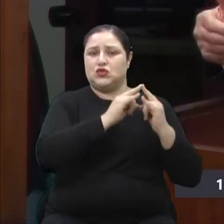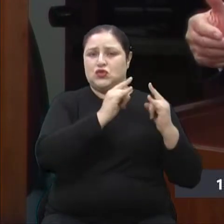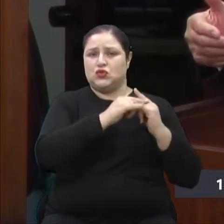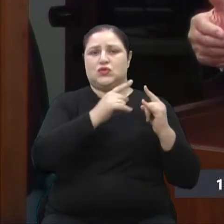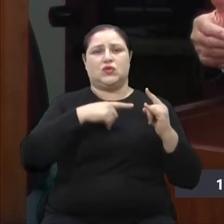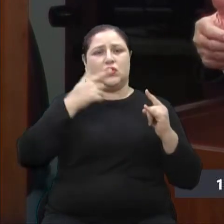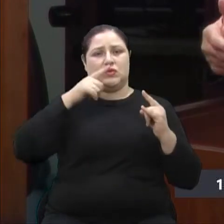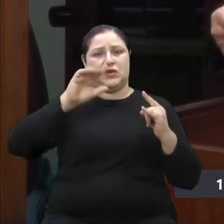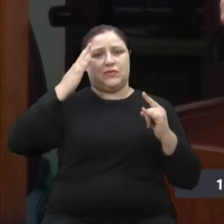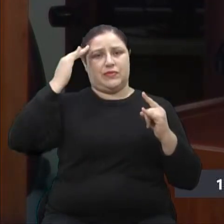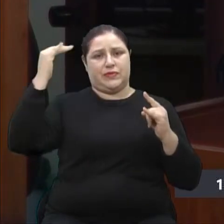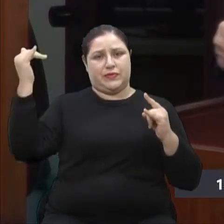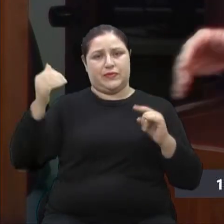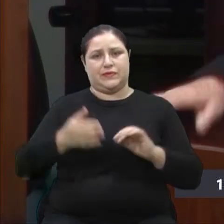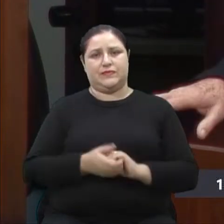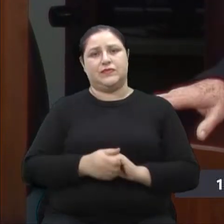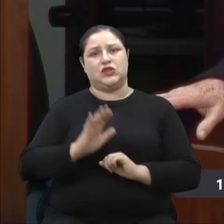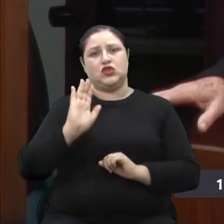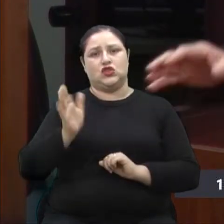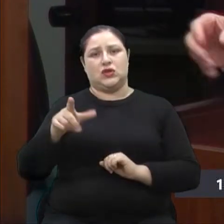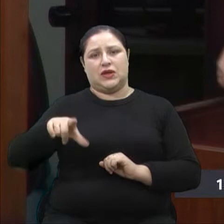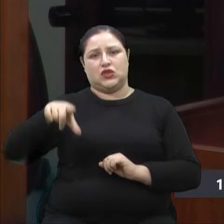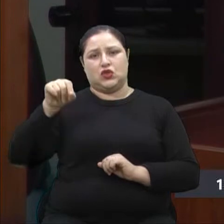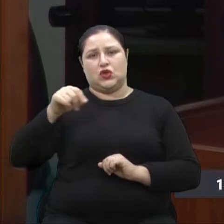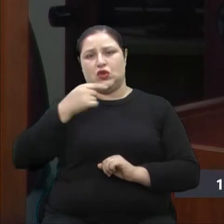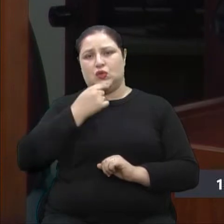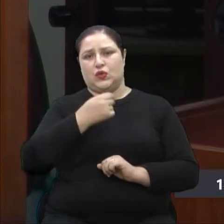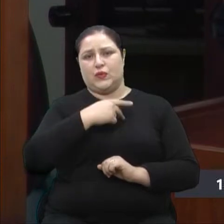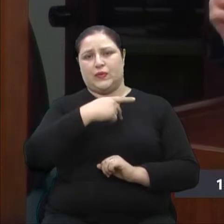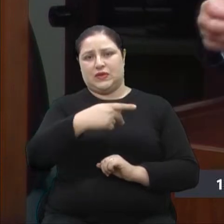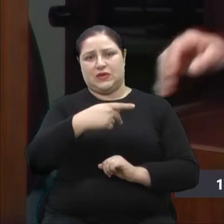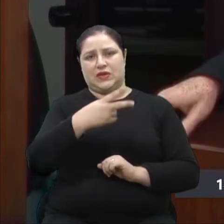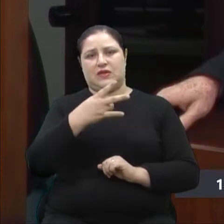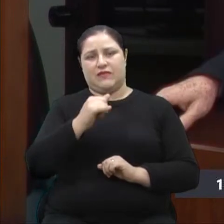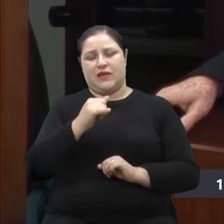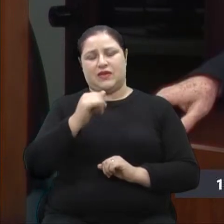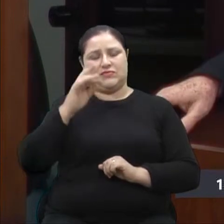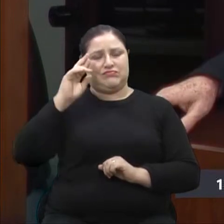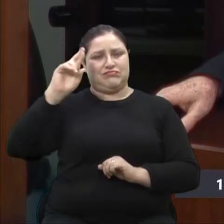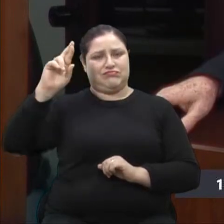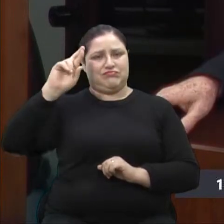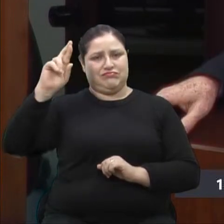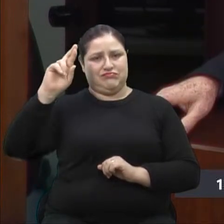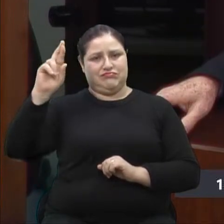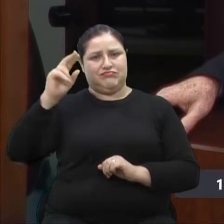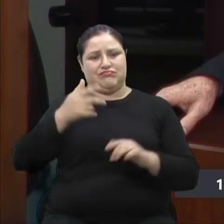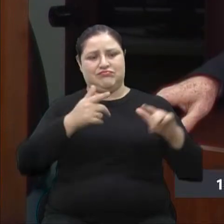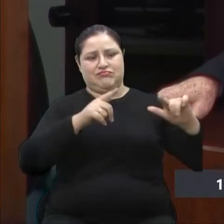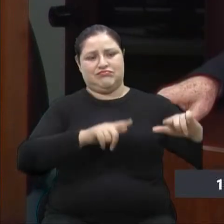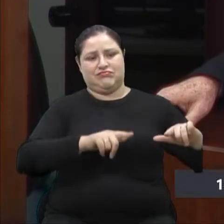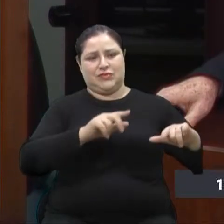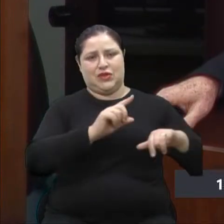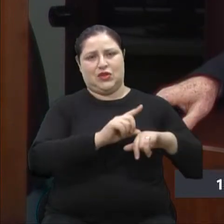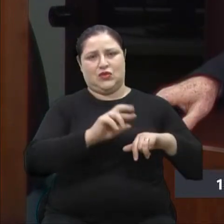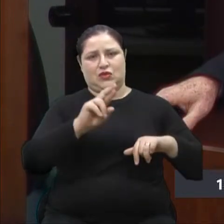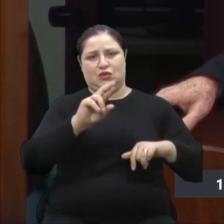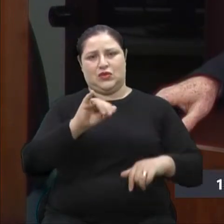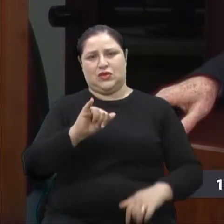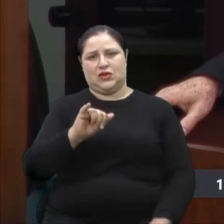presidente já foi escolhido, que irá comandar esse instituto, é o doutor Irno Preto,